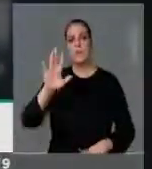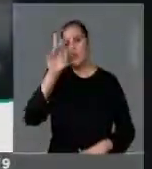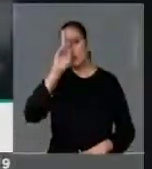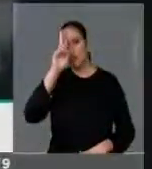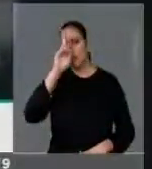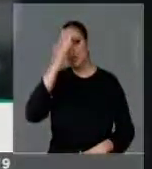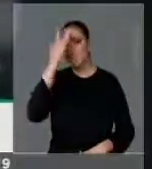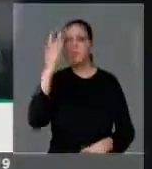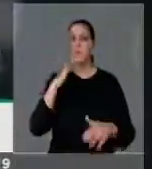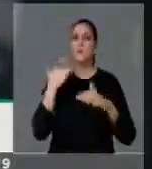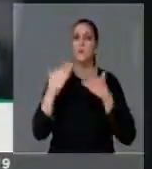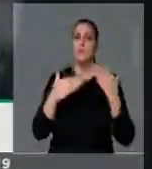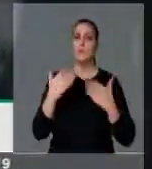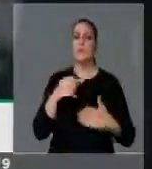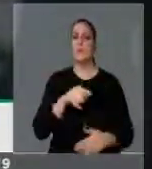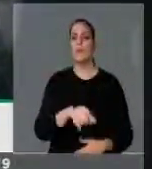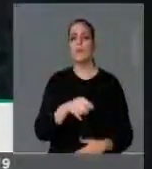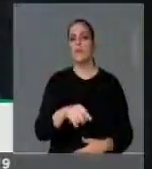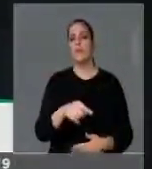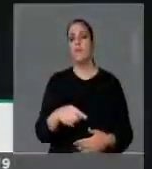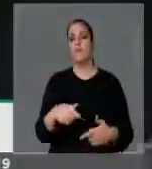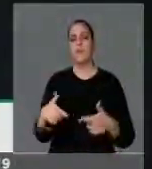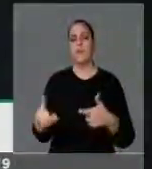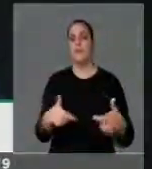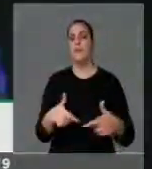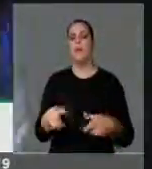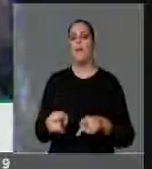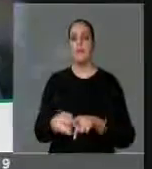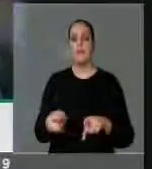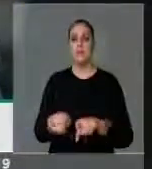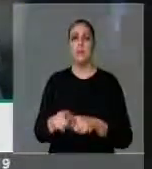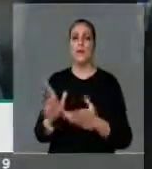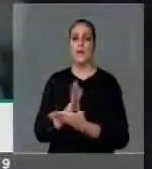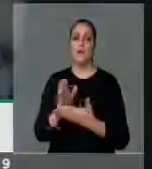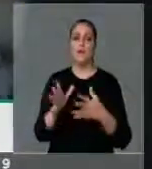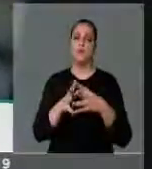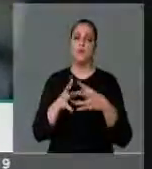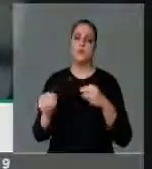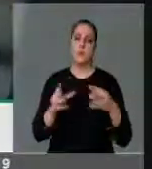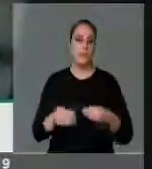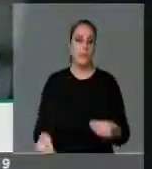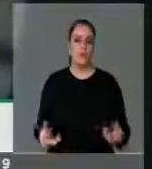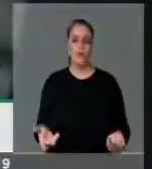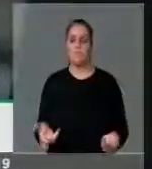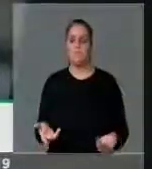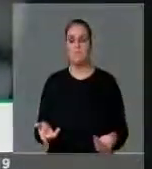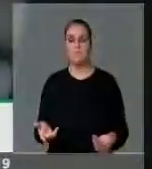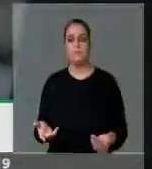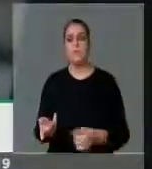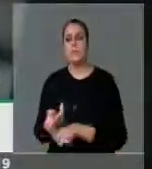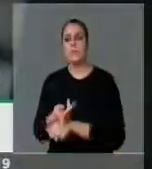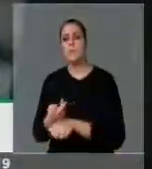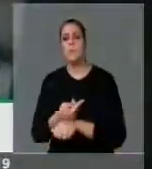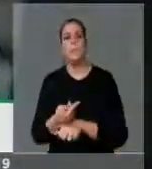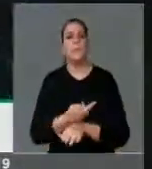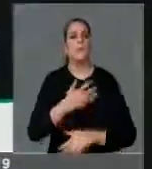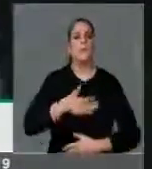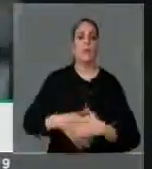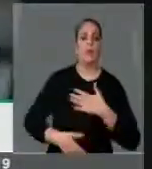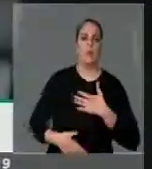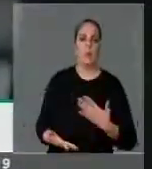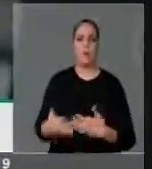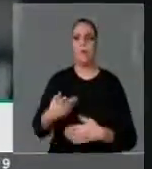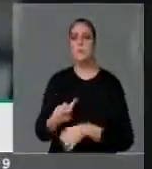militantes que tombaram e alguns, como falei, ainda desaparecidos. E esse processo de busca dos desaparecidos